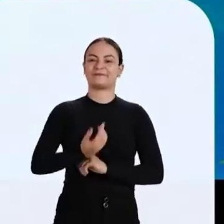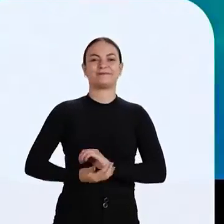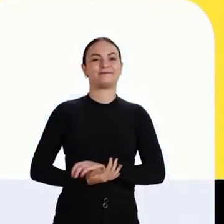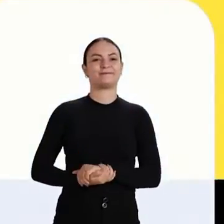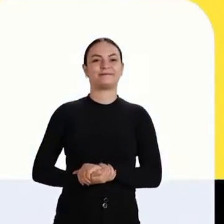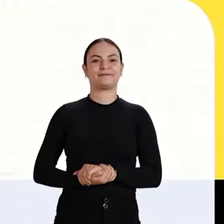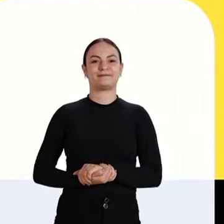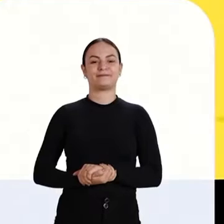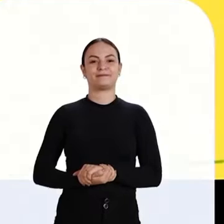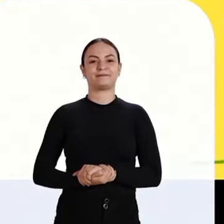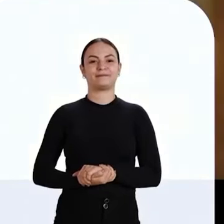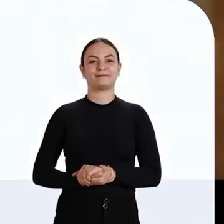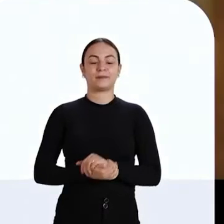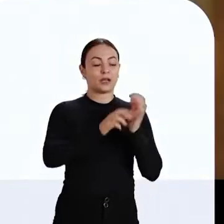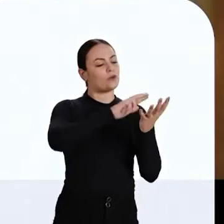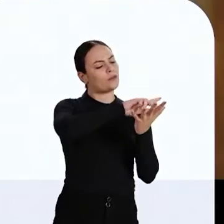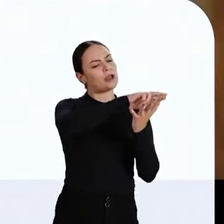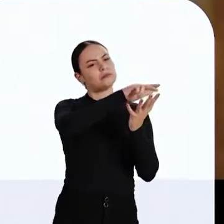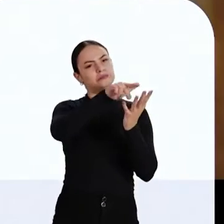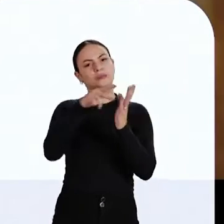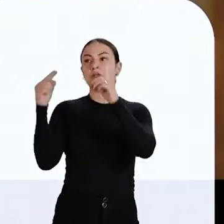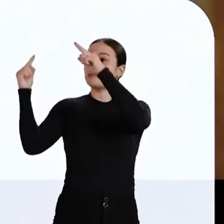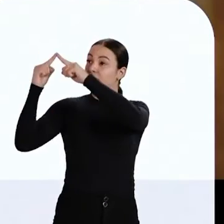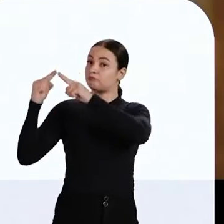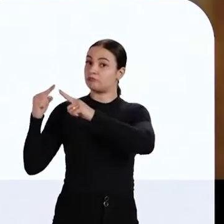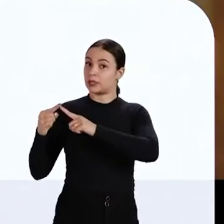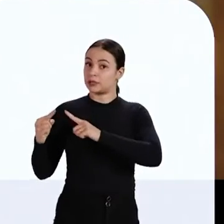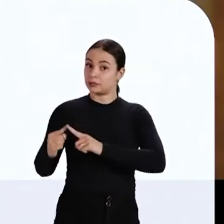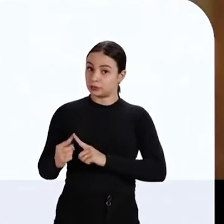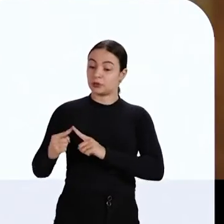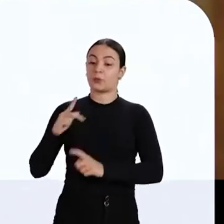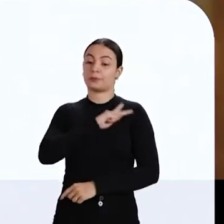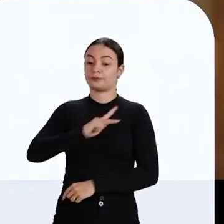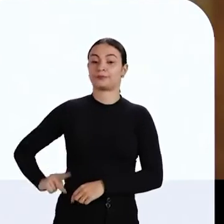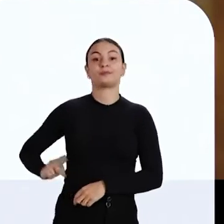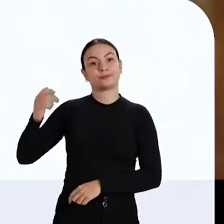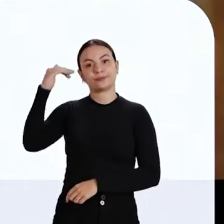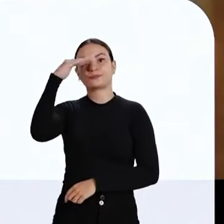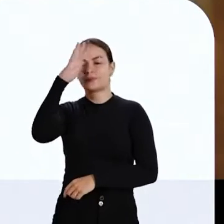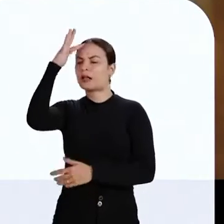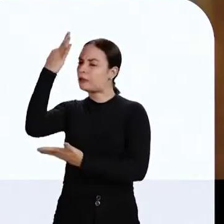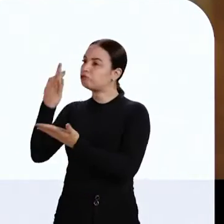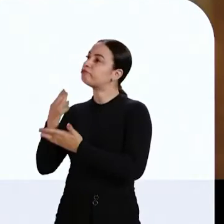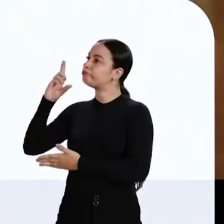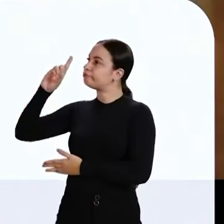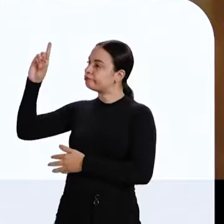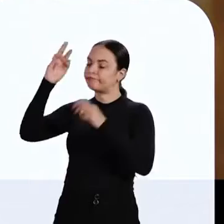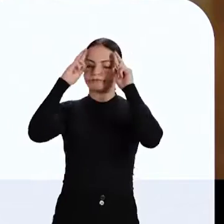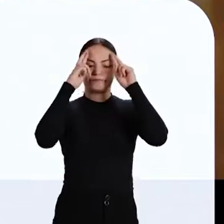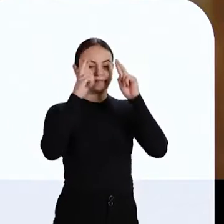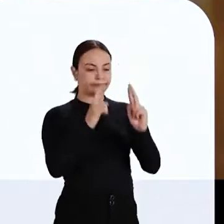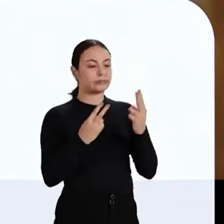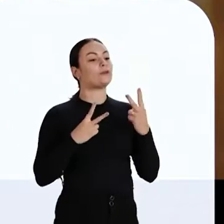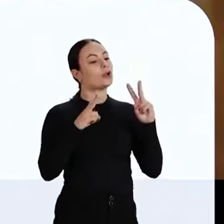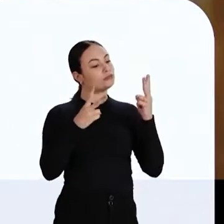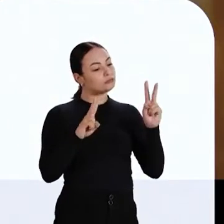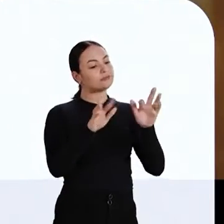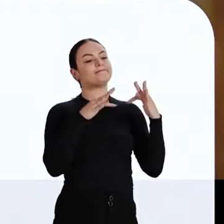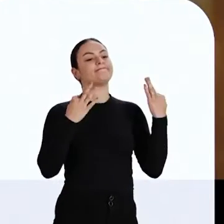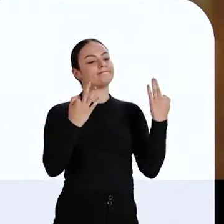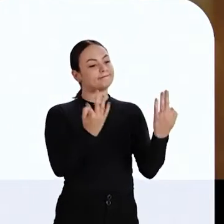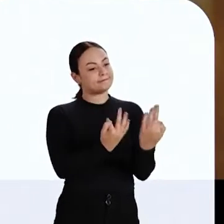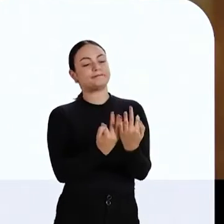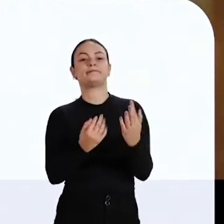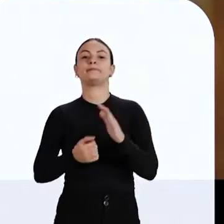gente. Eu tenho muita coisa em comum com o presidente Bolsonaro. Além da nossa fé em Deus, do nosso respeito aos valores